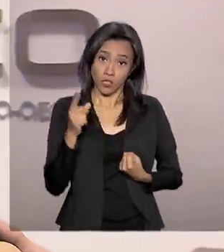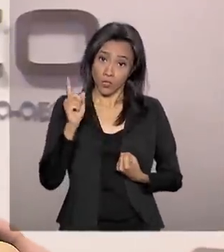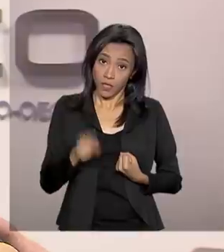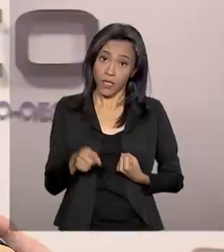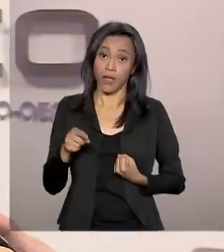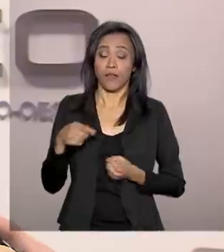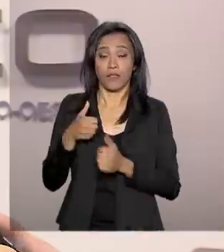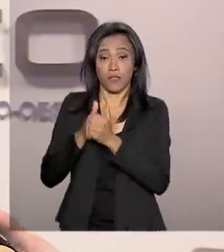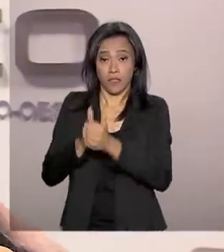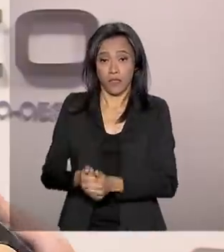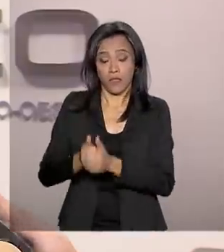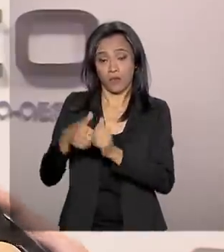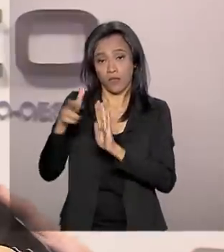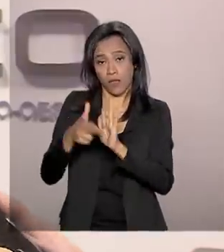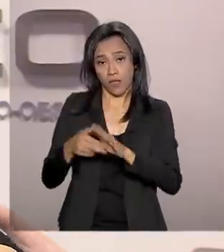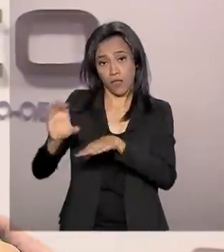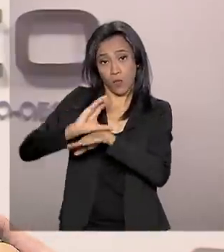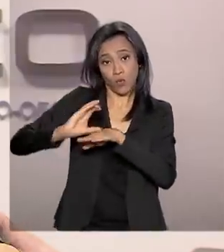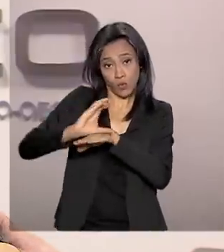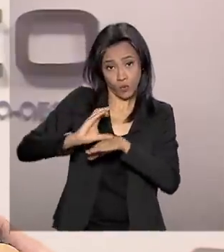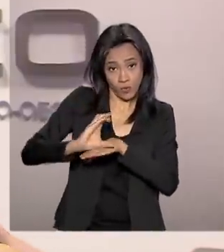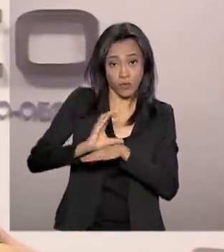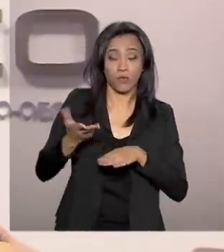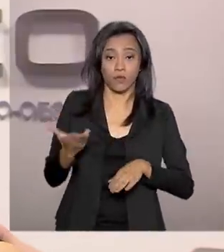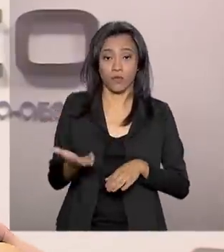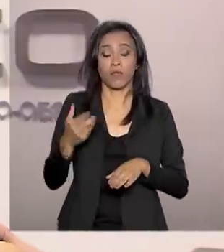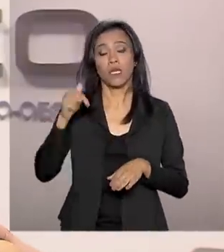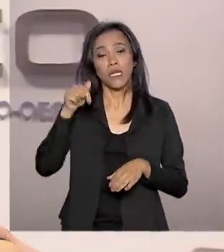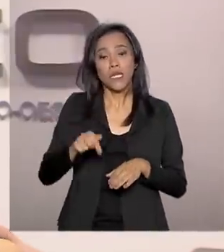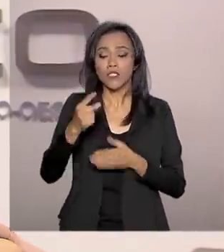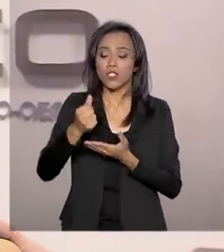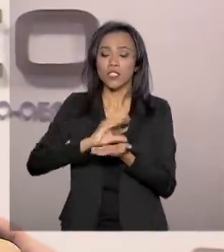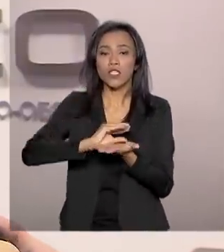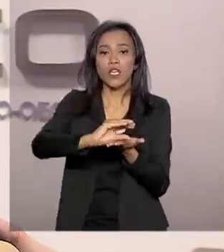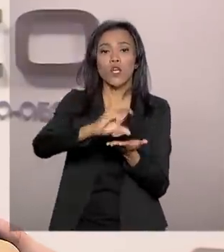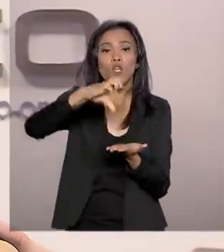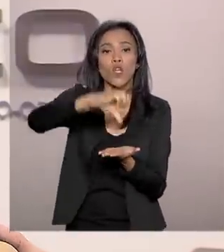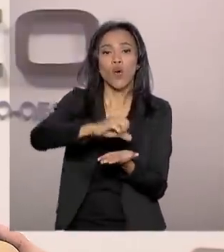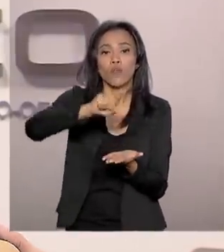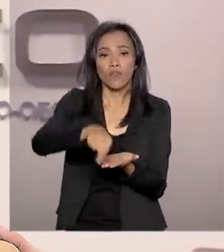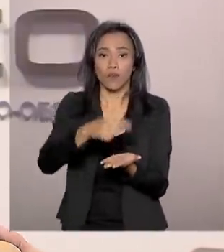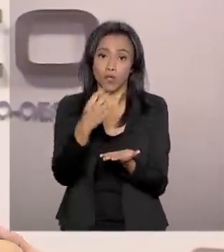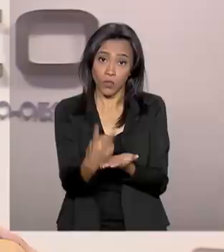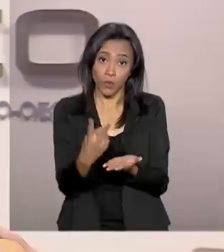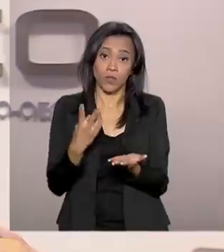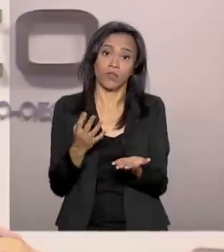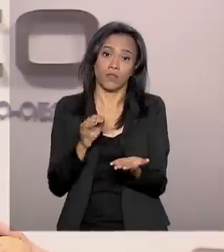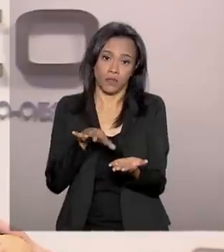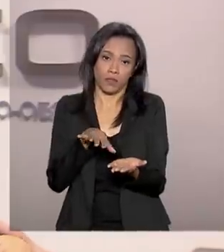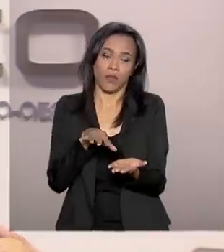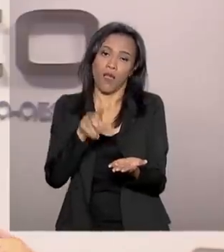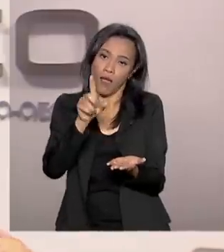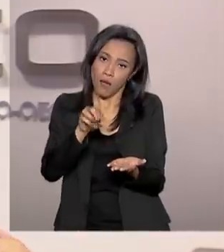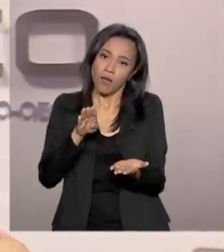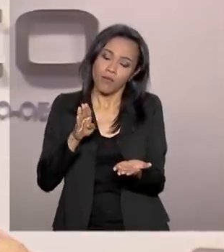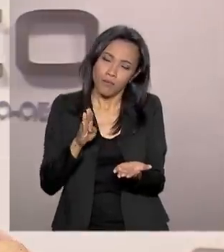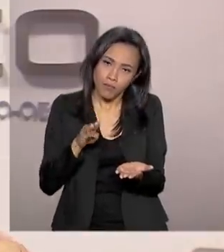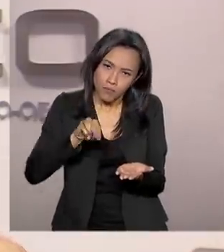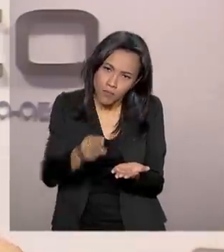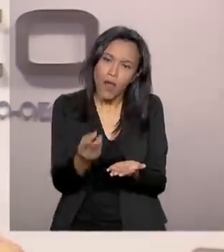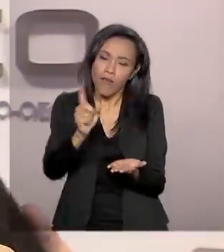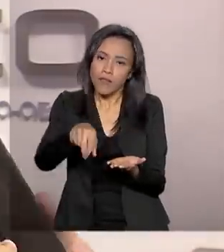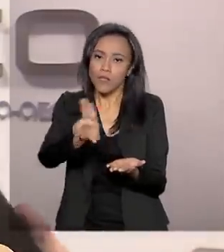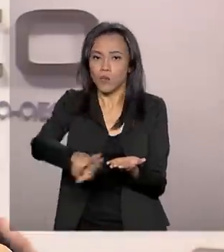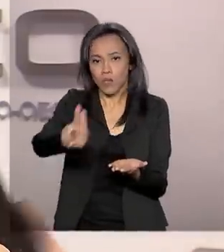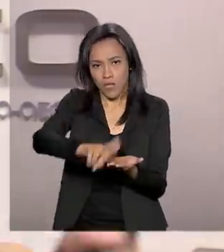constitucionais, repartição dos tributos e é esse investimento de R$ 9,2 bilhões, projeção para o ano, que será utilizado ao